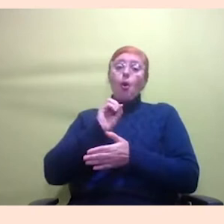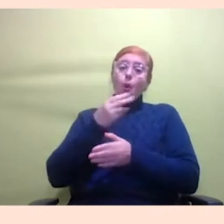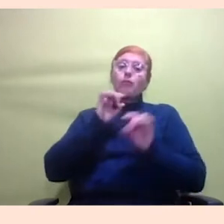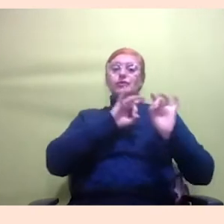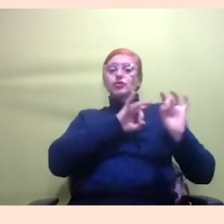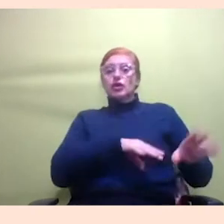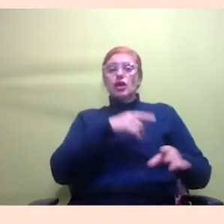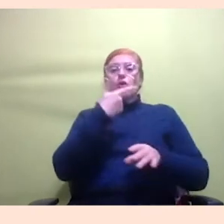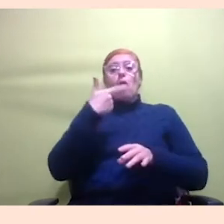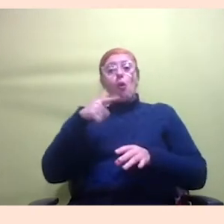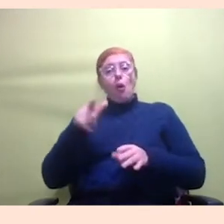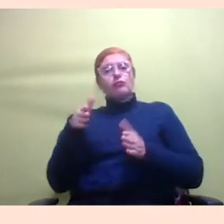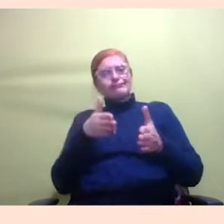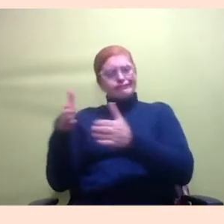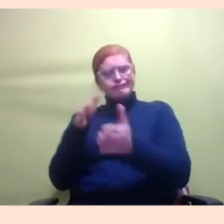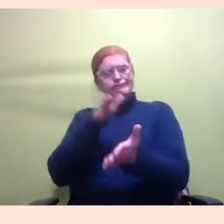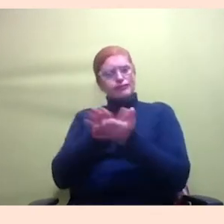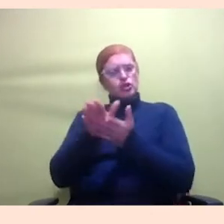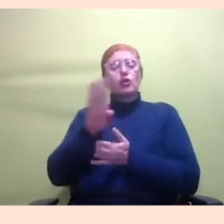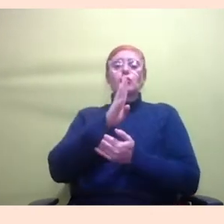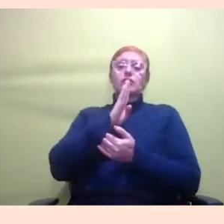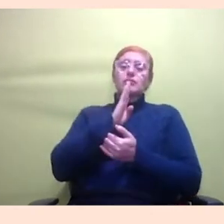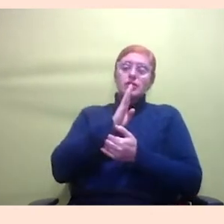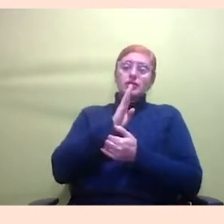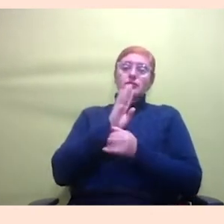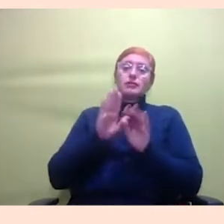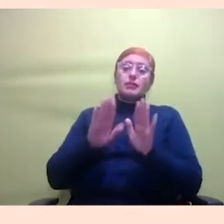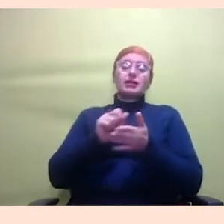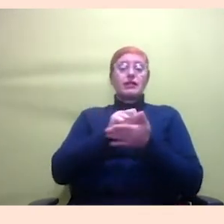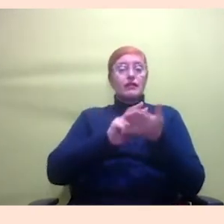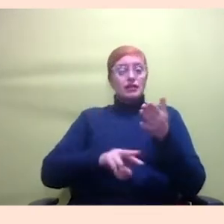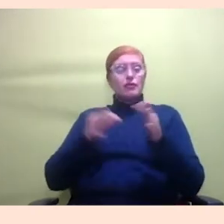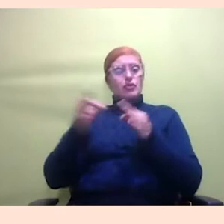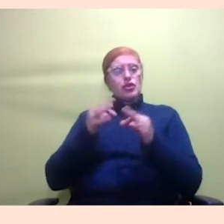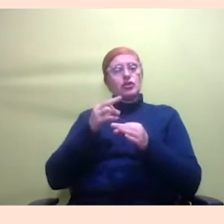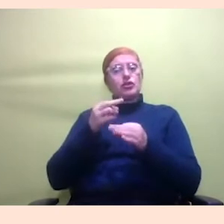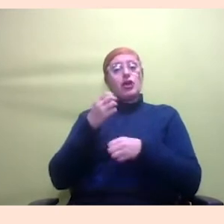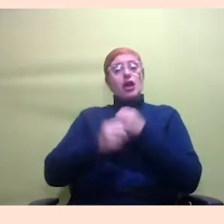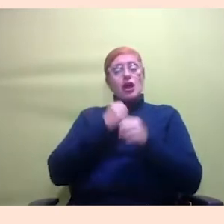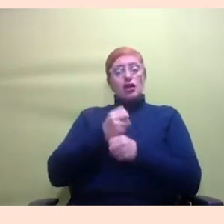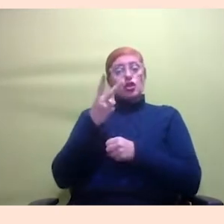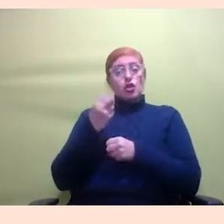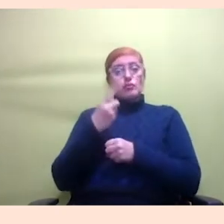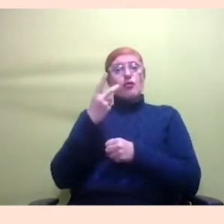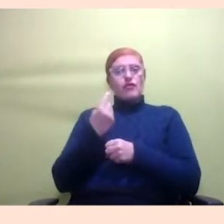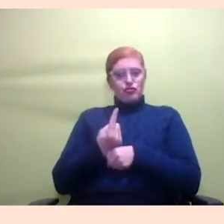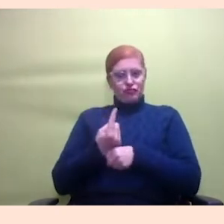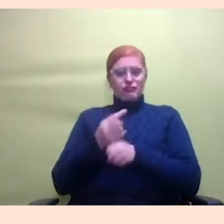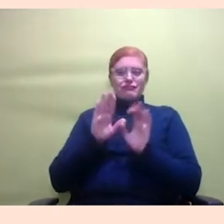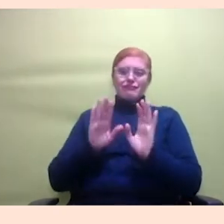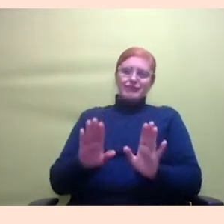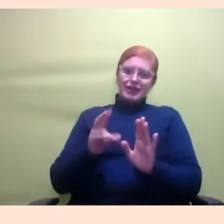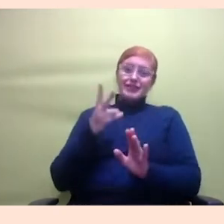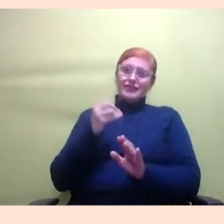caminhos de produção de conhecimento mas aí essa avaliação é um projeto para 2021 era para 2020 mas o projeto de 2020